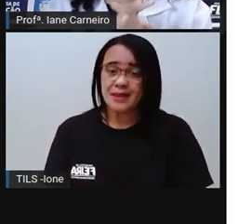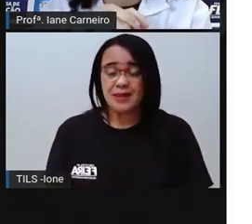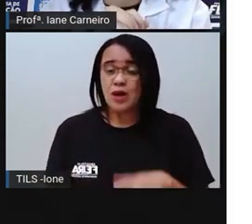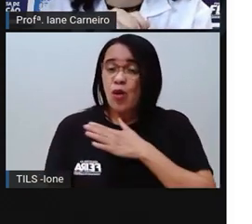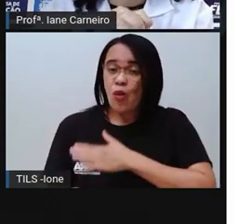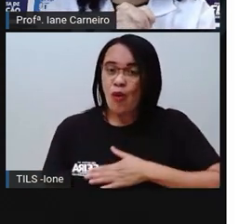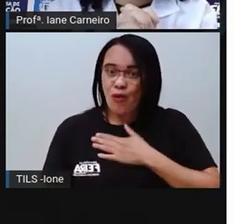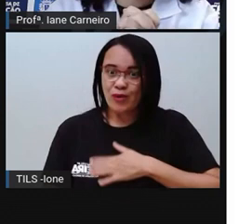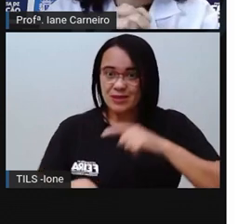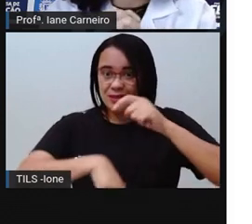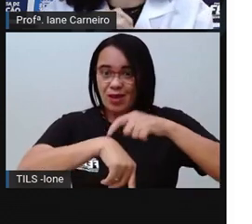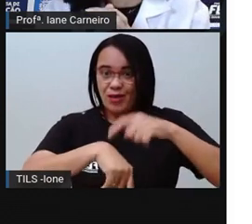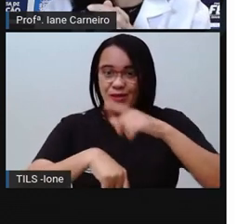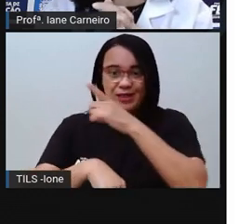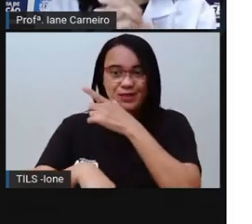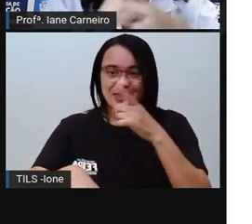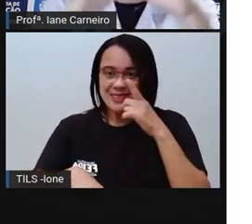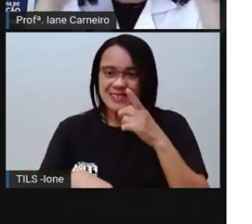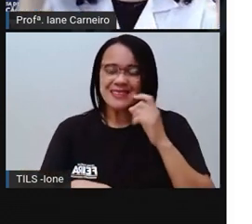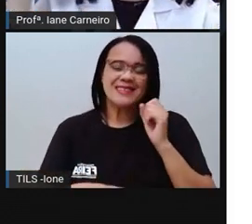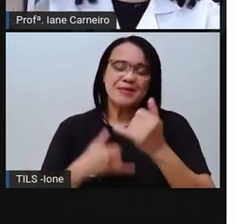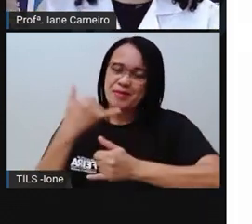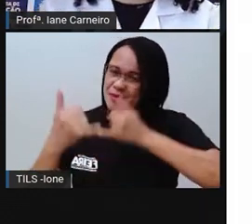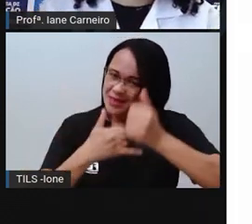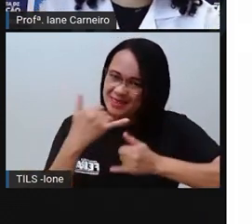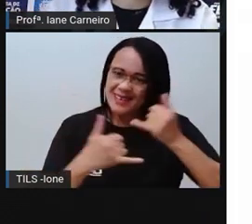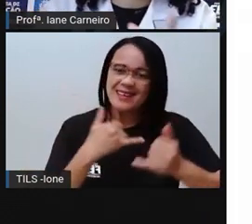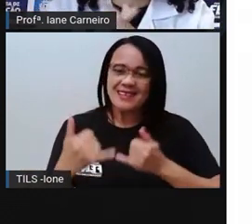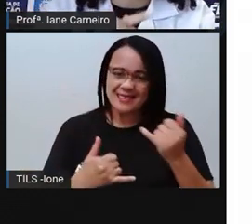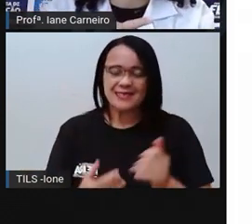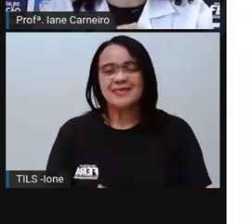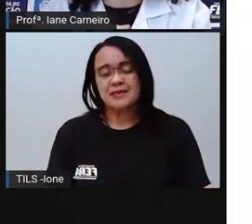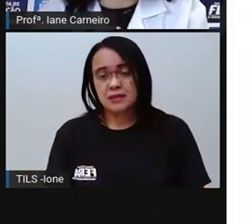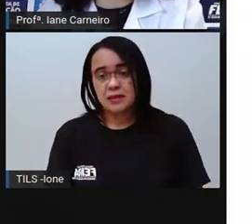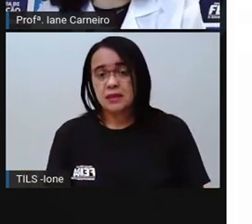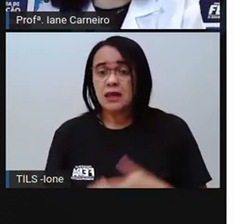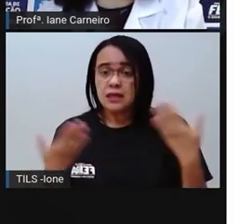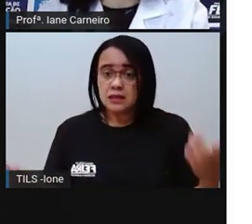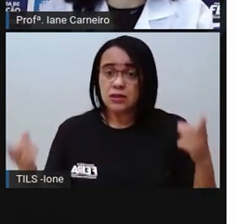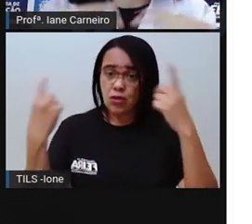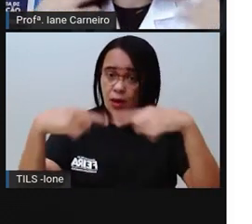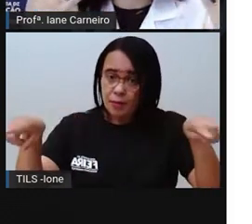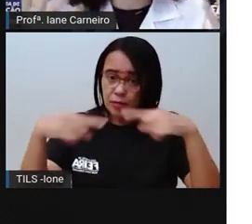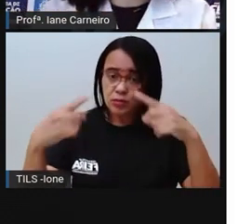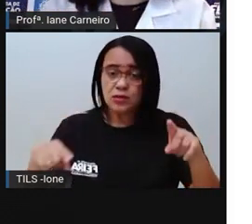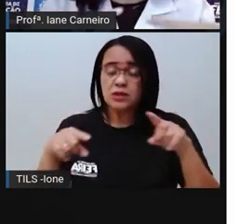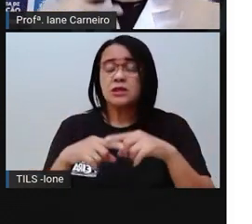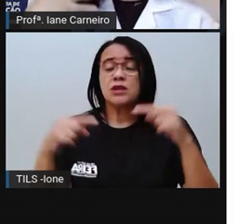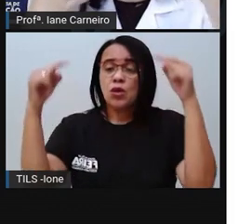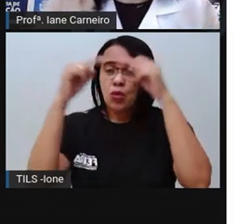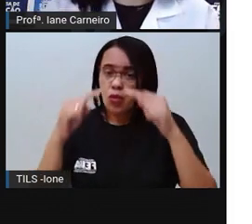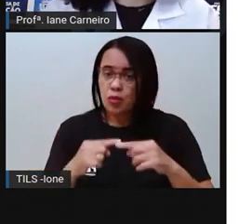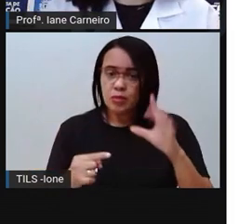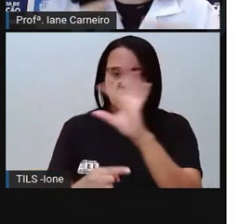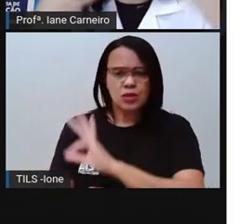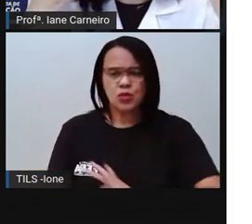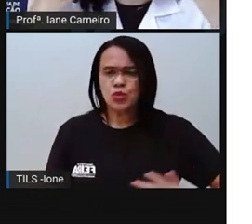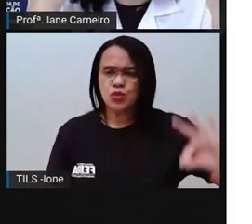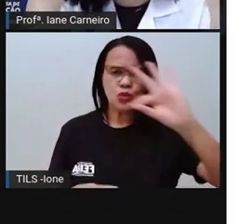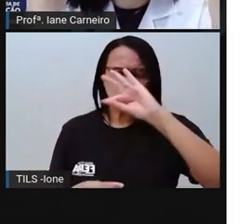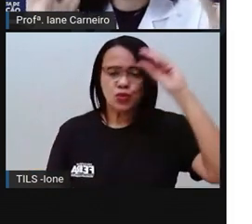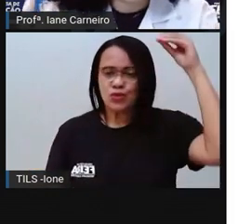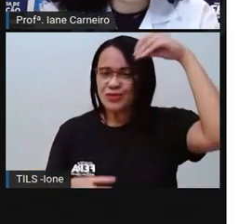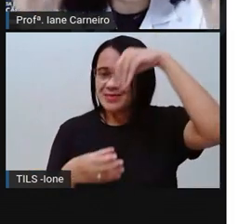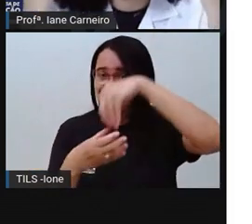essa música fala de tudo que faz parte do universo infantil, né, que é um universo tão legal e as